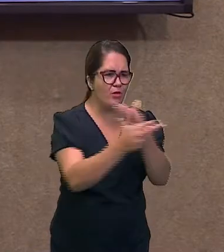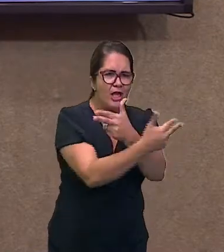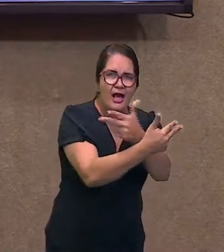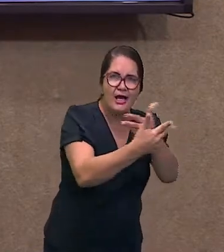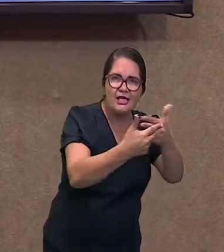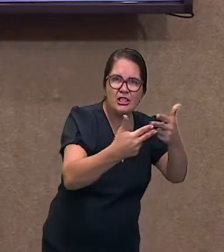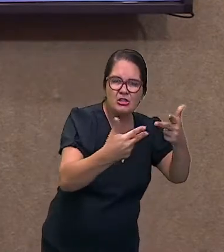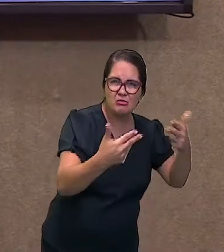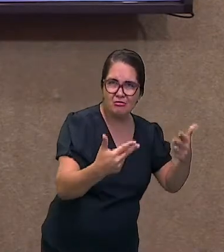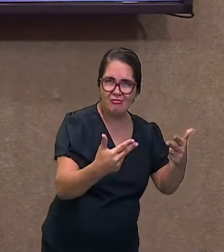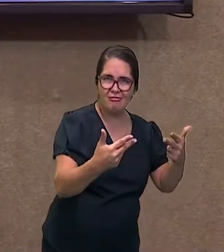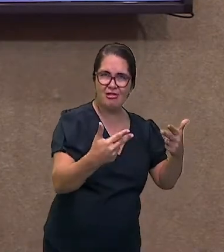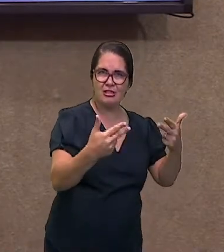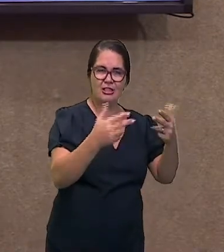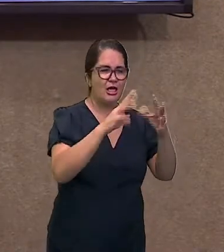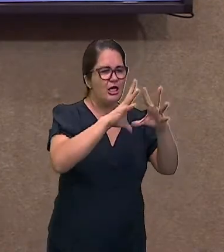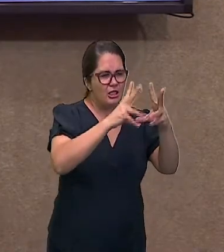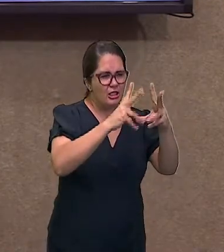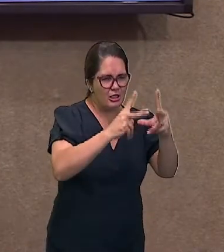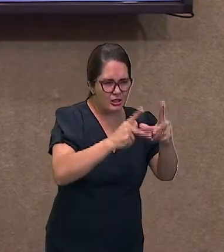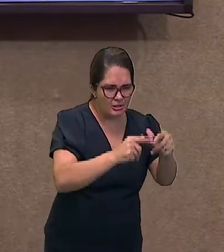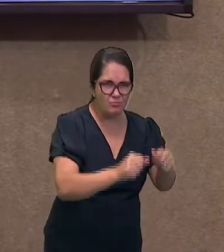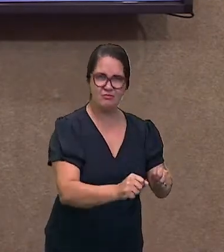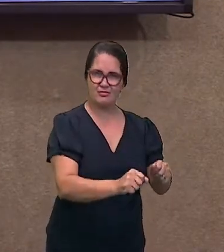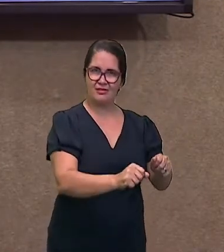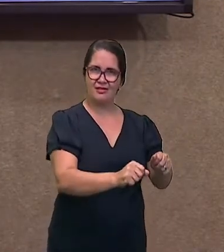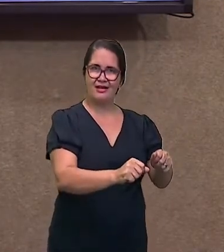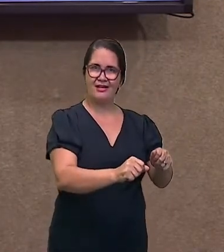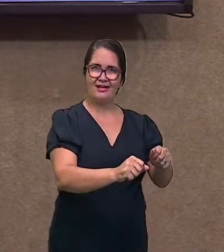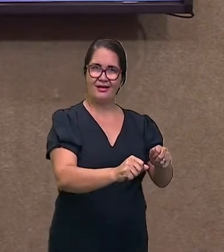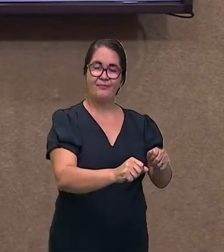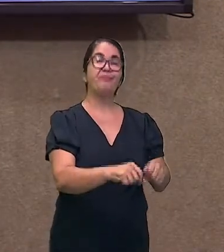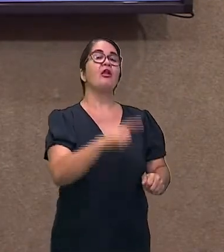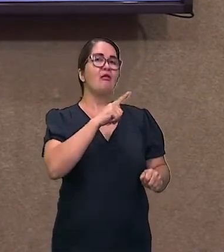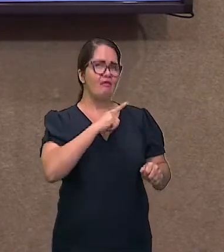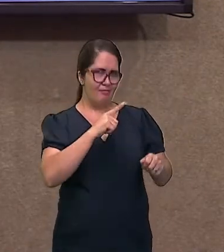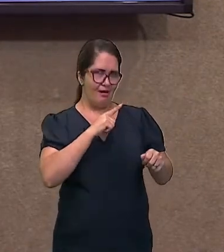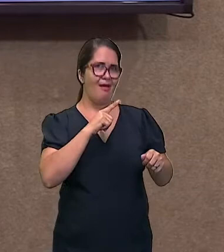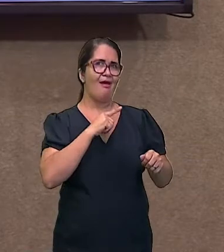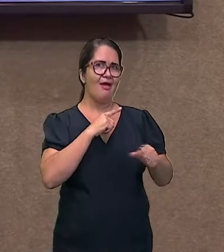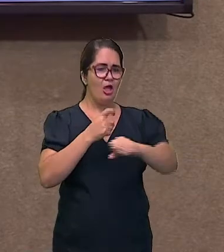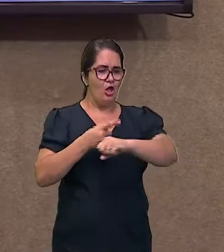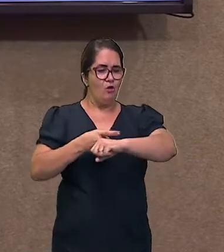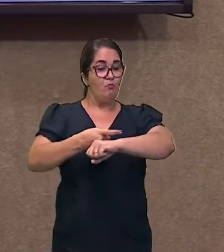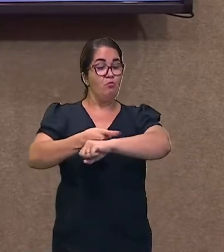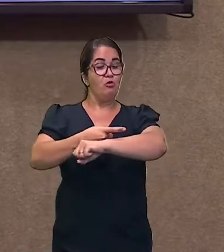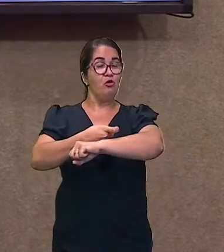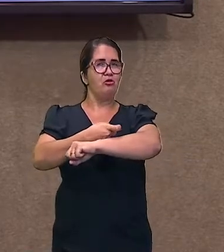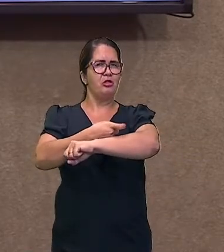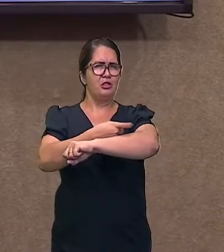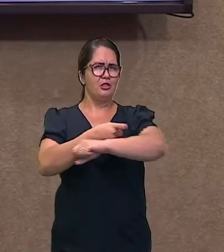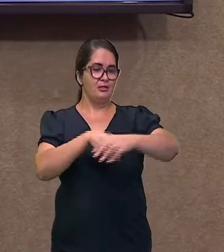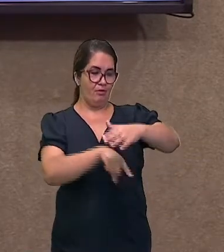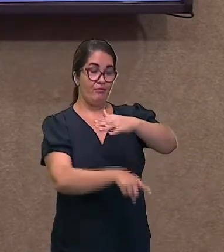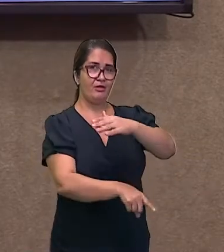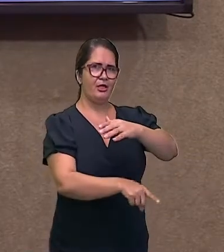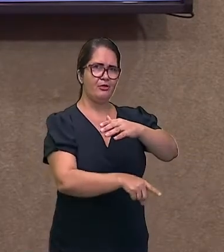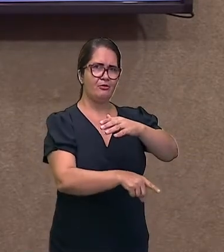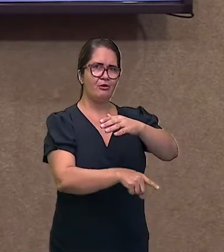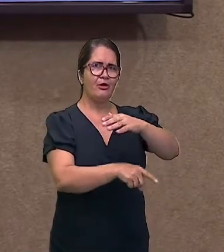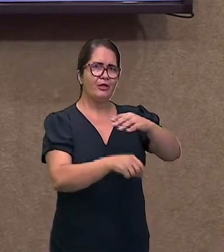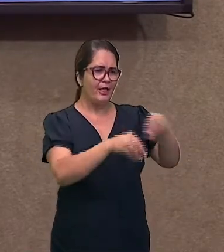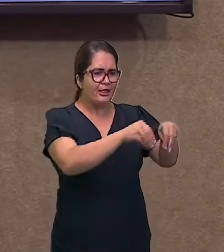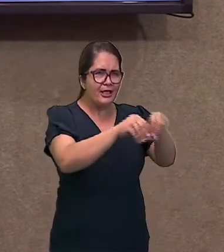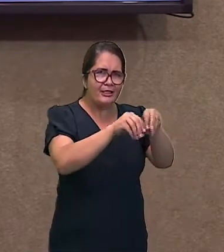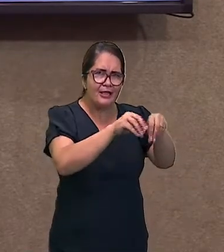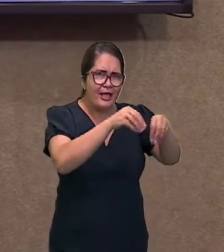Muitas vezes a gente não consegue entender. Mas, quando, por exemplo, um animal morre